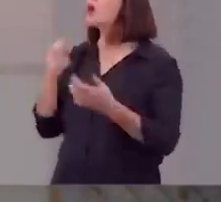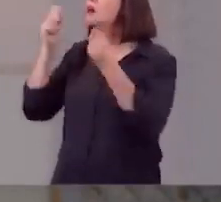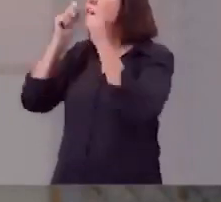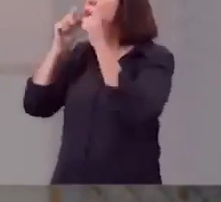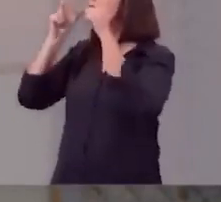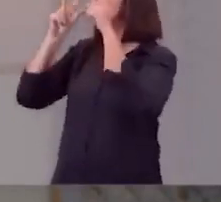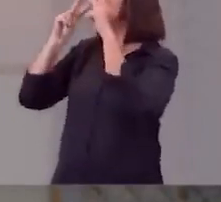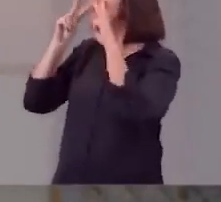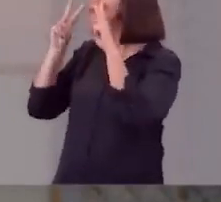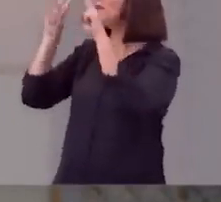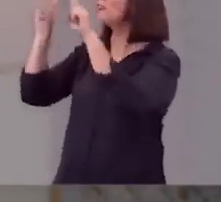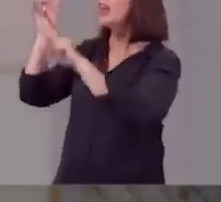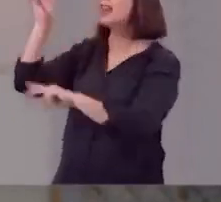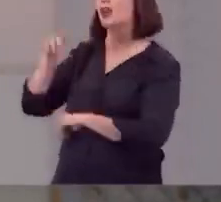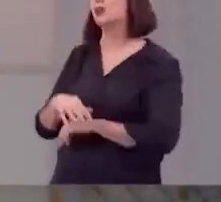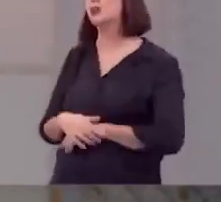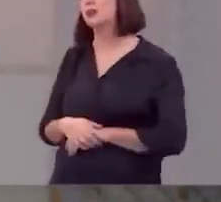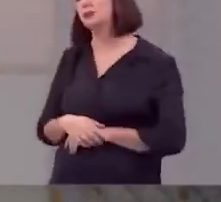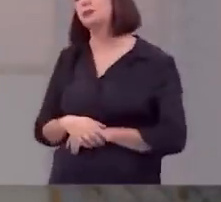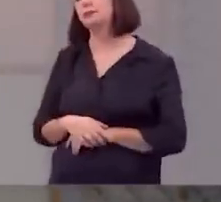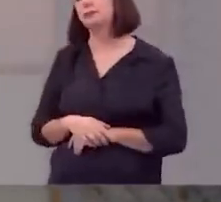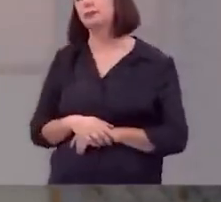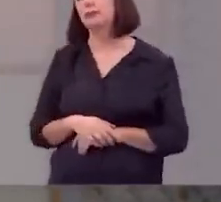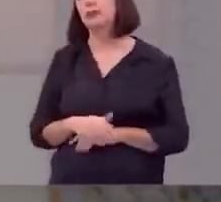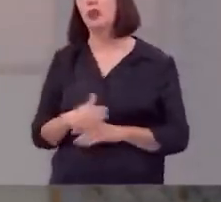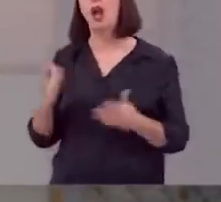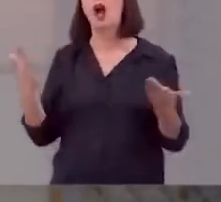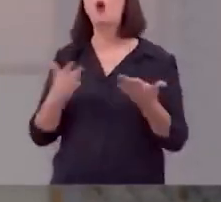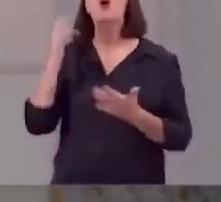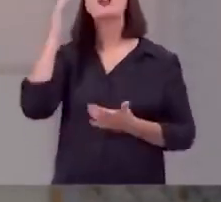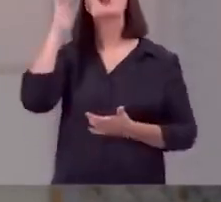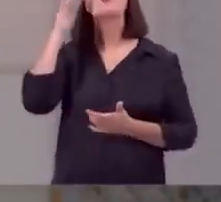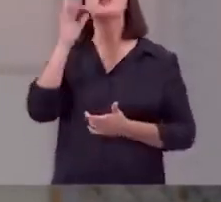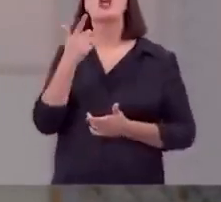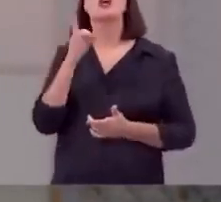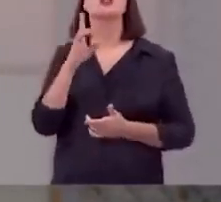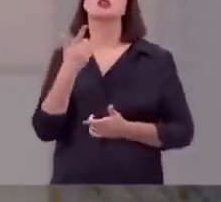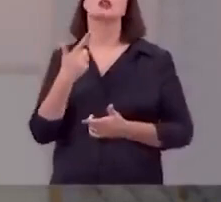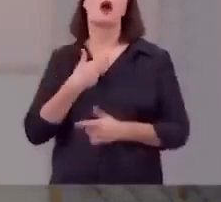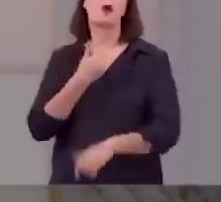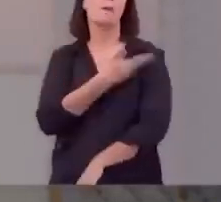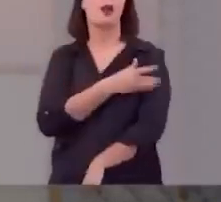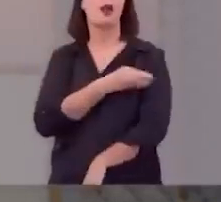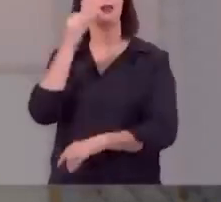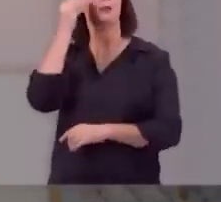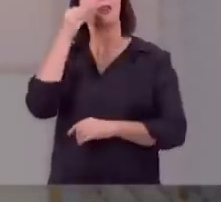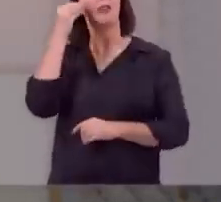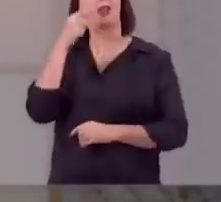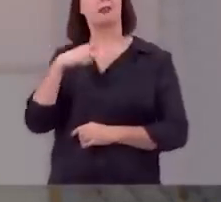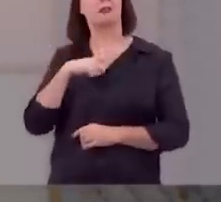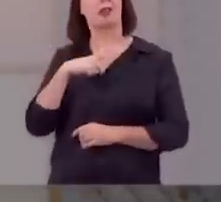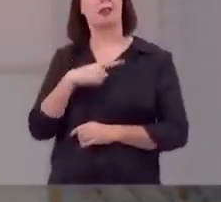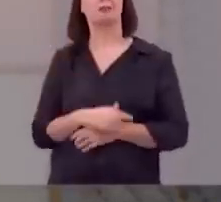contemplam a Deus agora não é teoria agora é prática agora é experiência